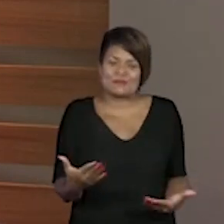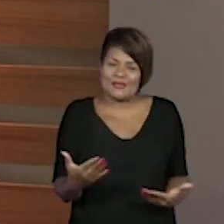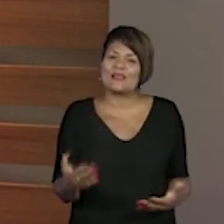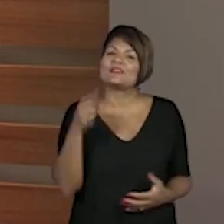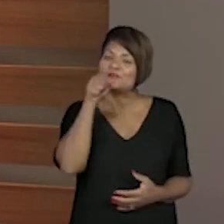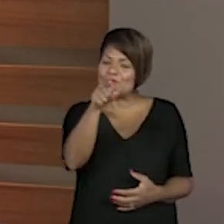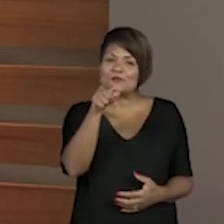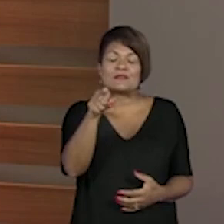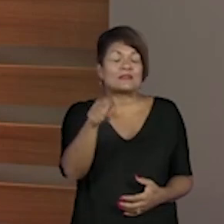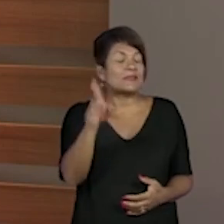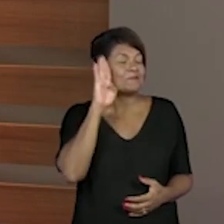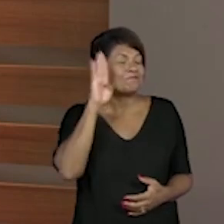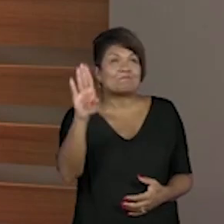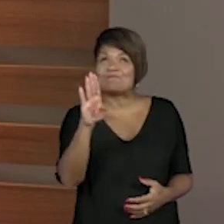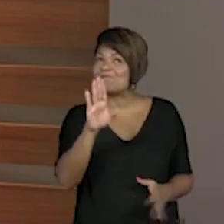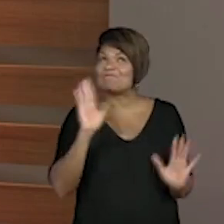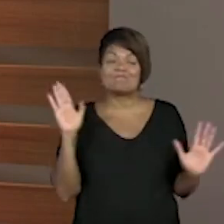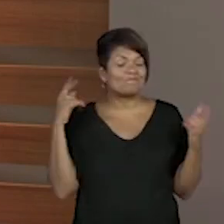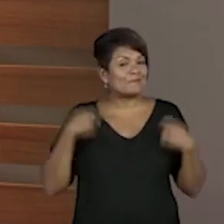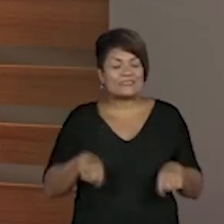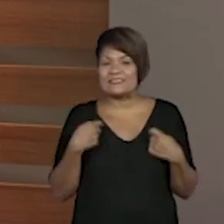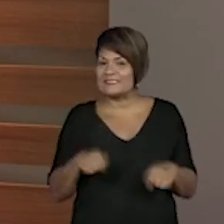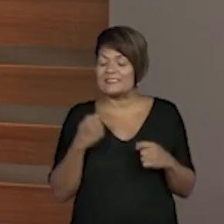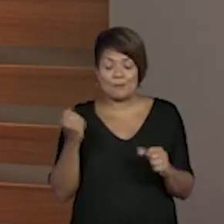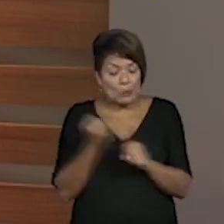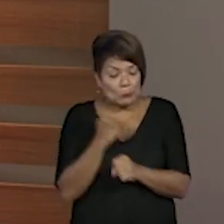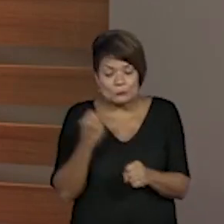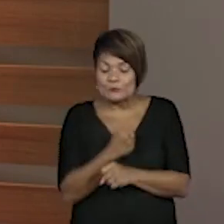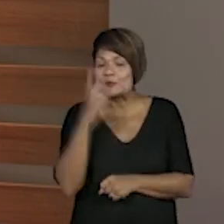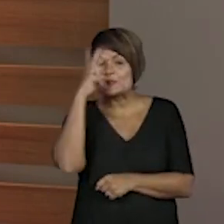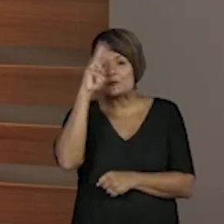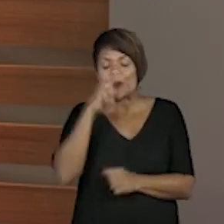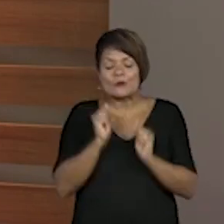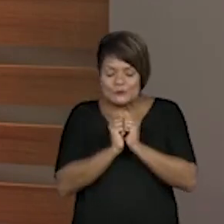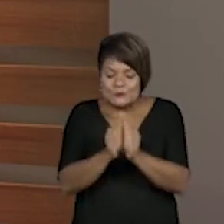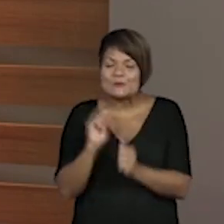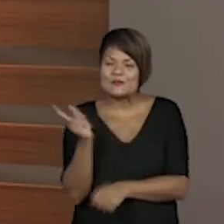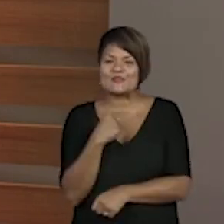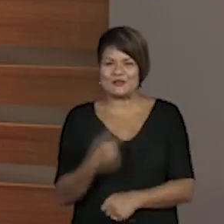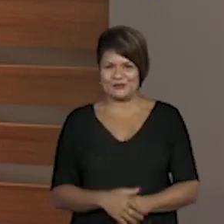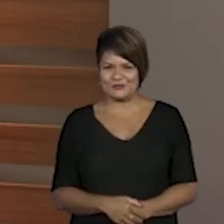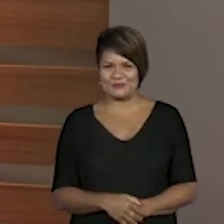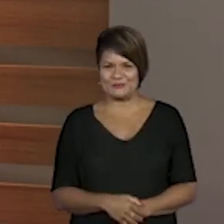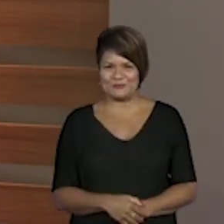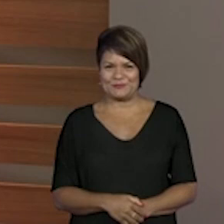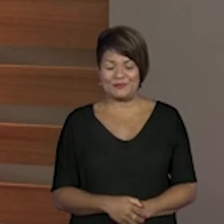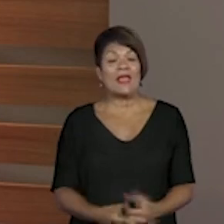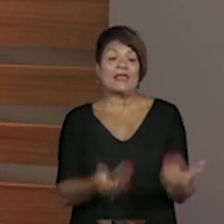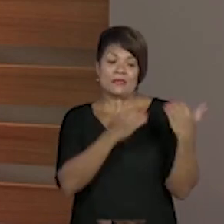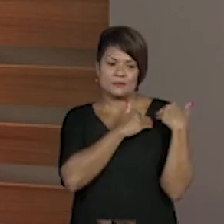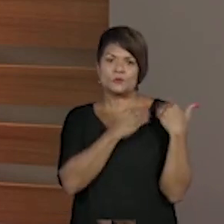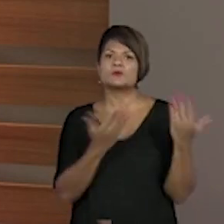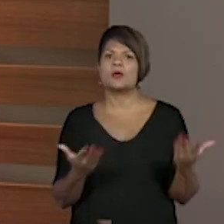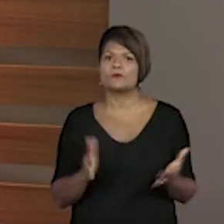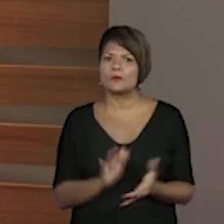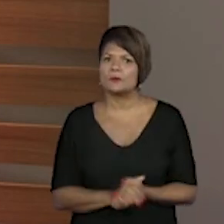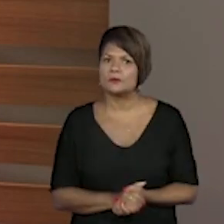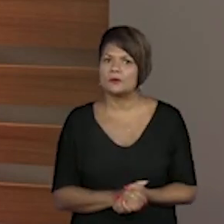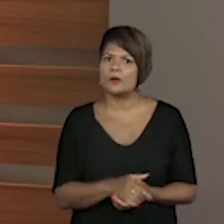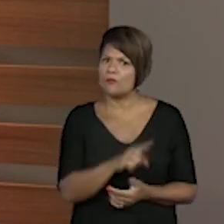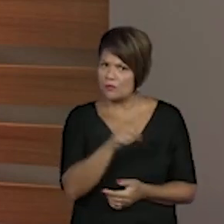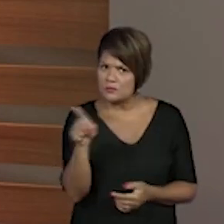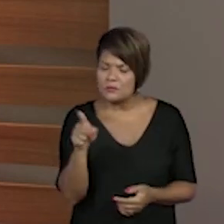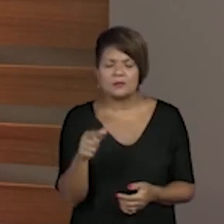vocês são peças fundamentais para construir essa história junto com a gente. E aos responsáveis, responsáveis,